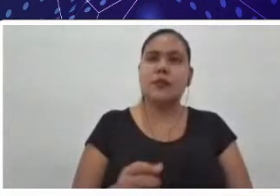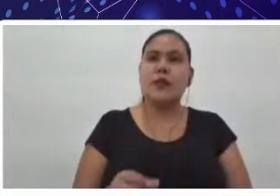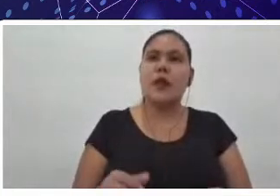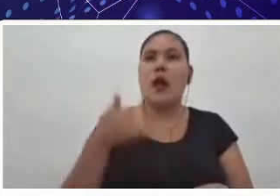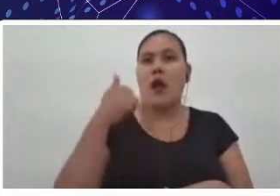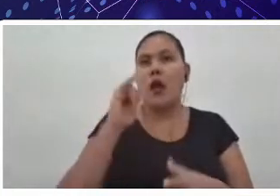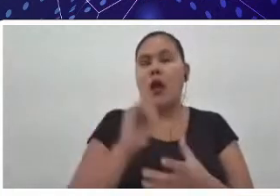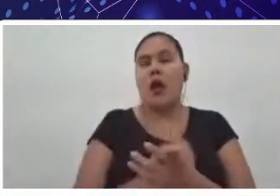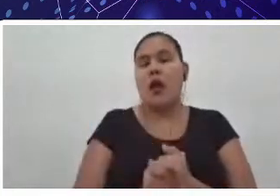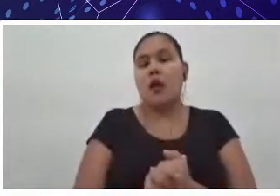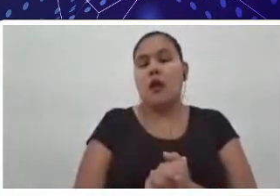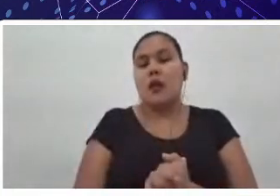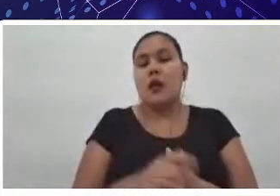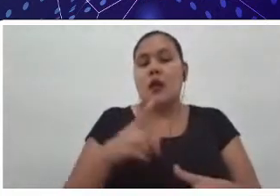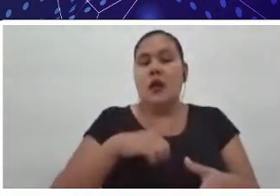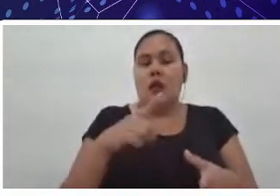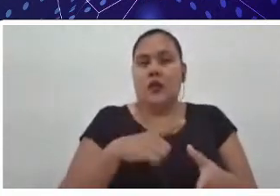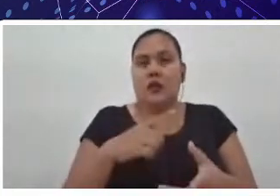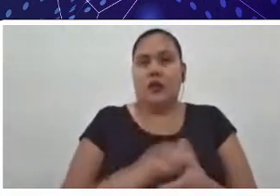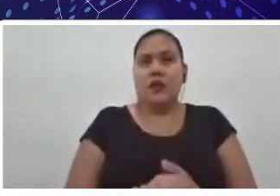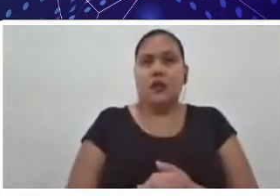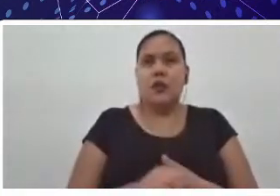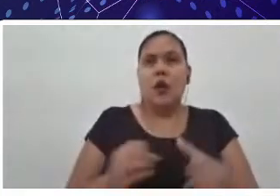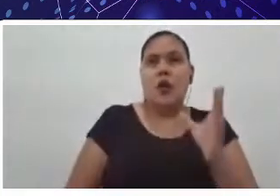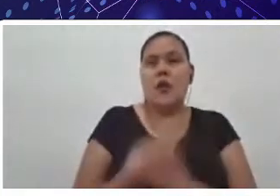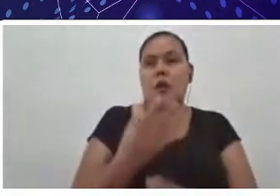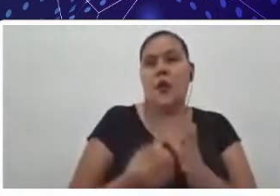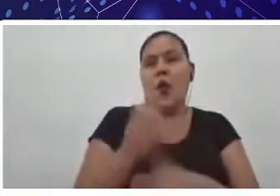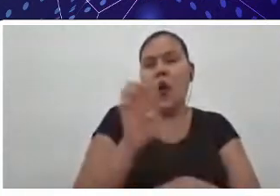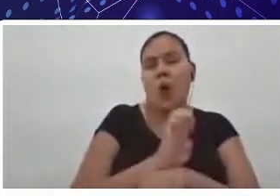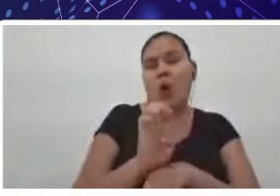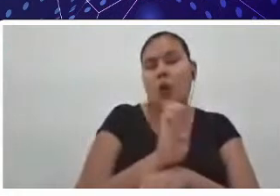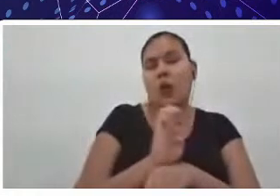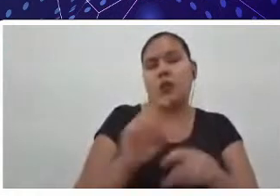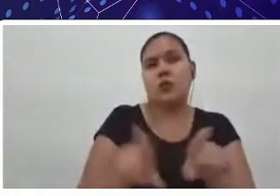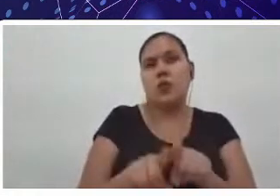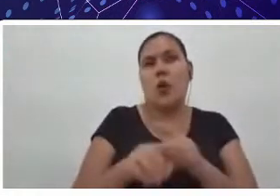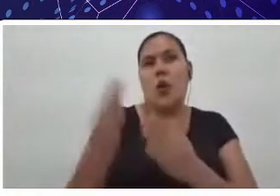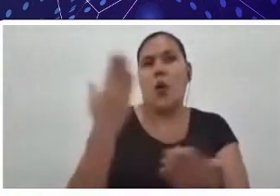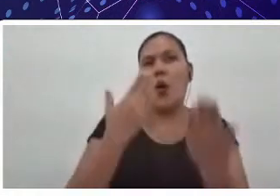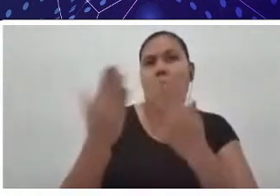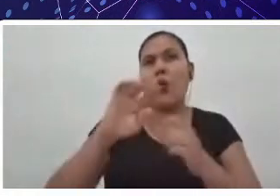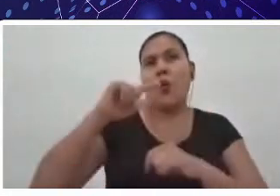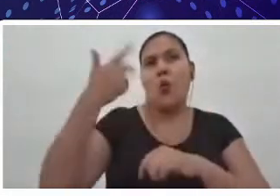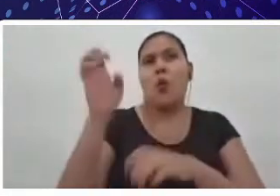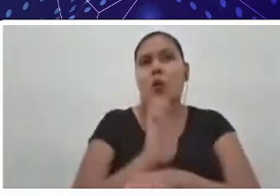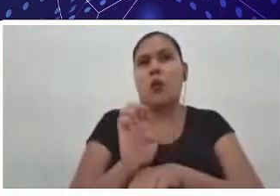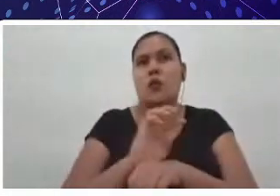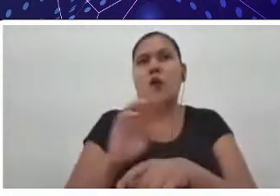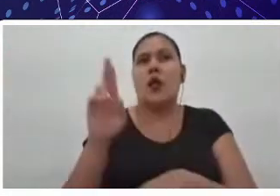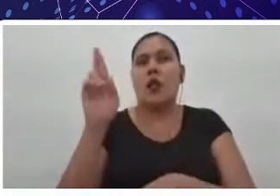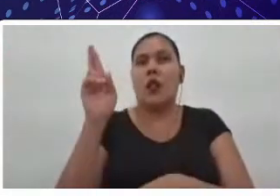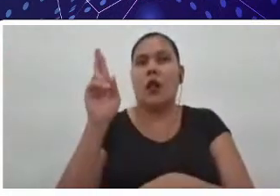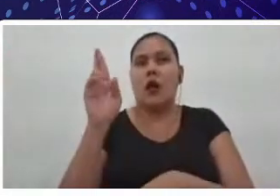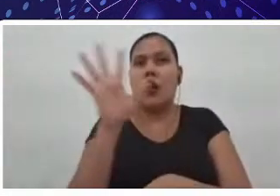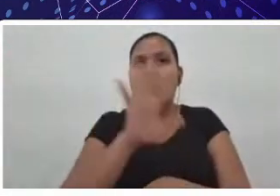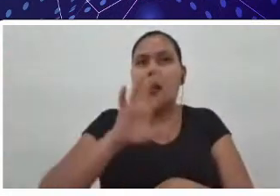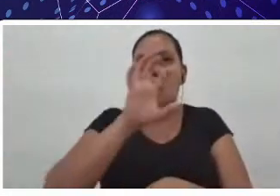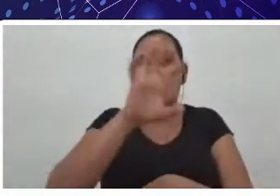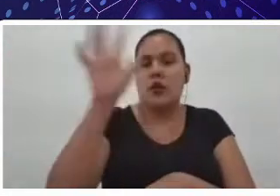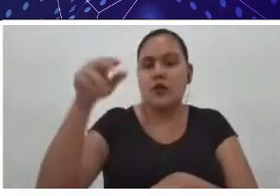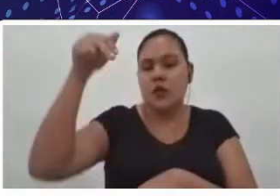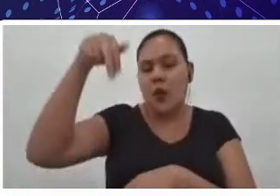aí no estado, comparado com outros estados da região norte. Nós vemos que os nossos cursos, que estão